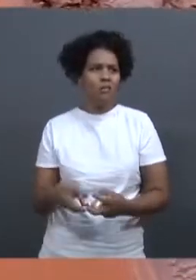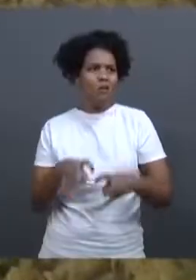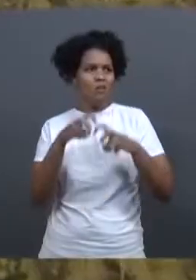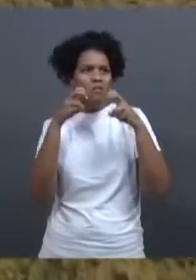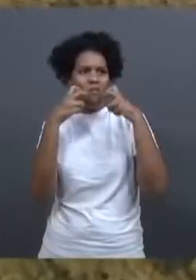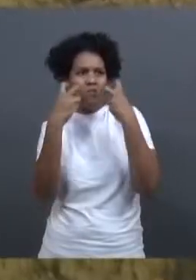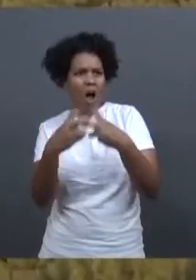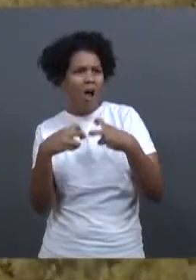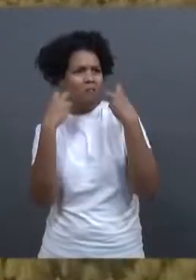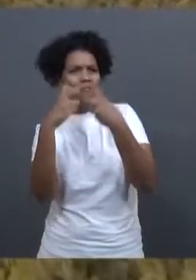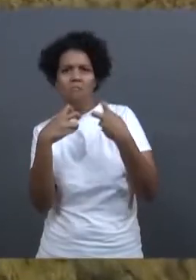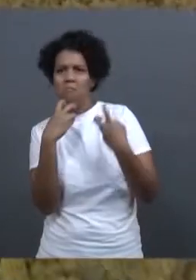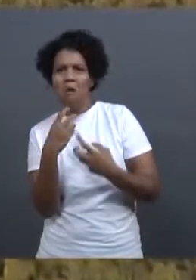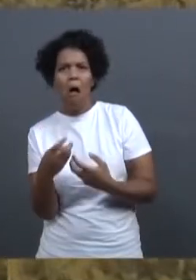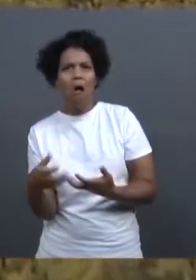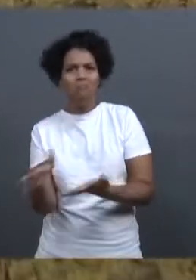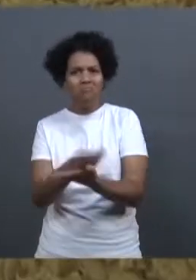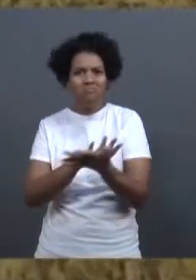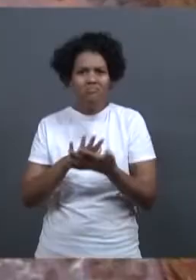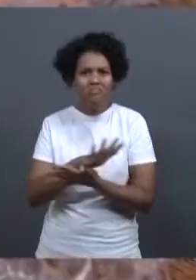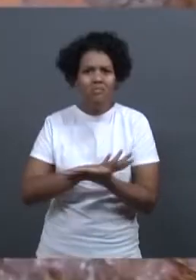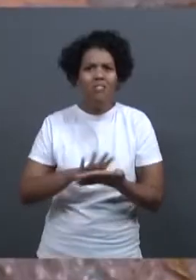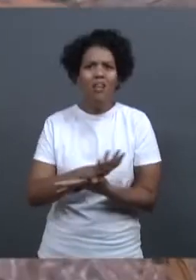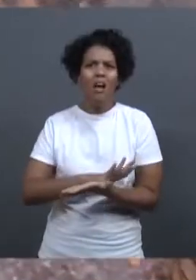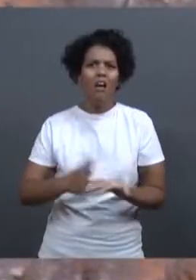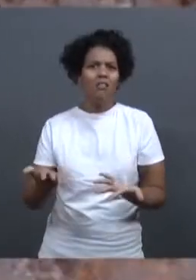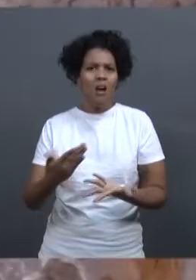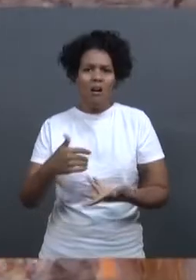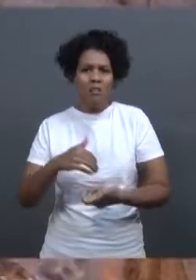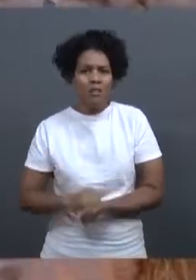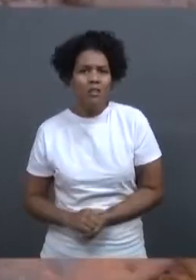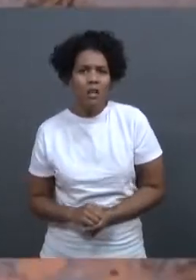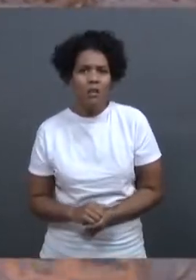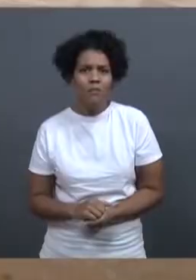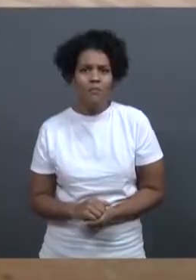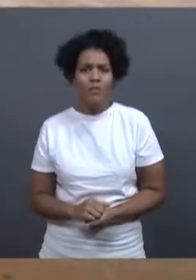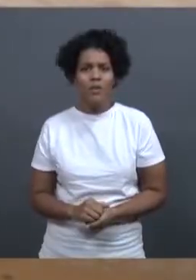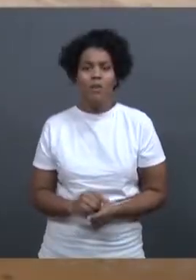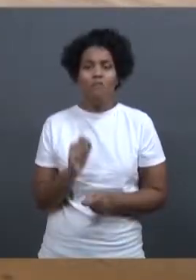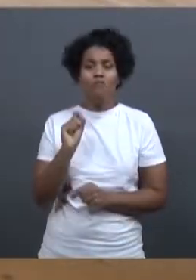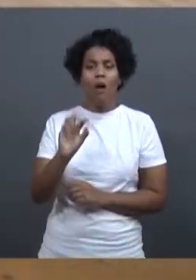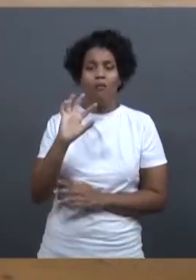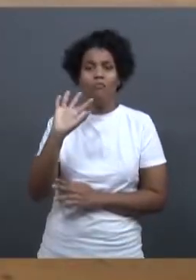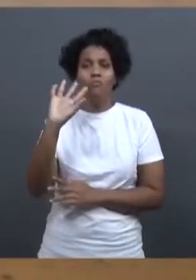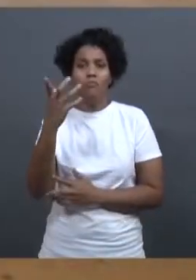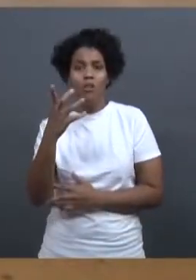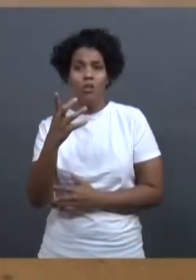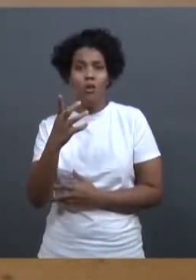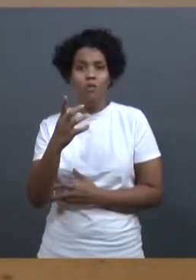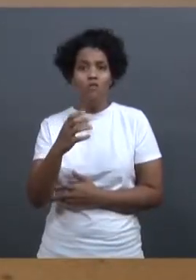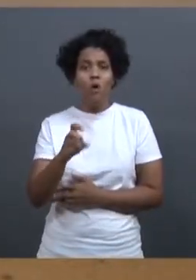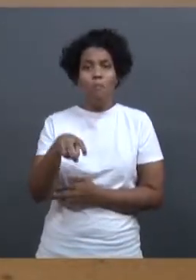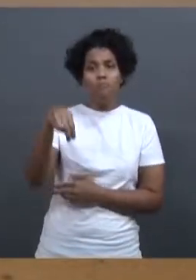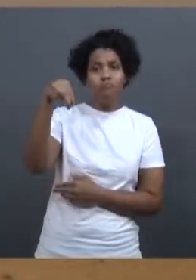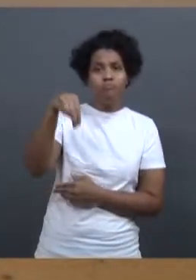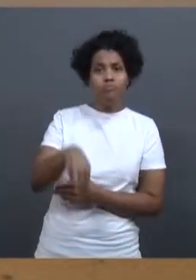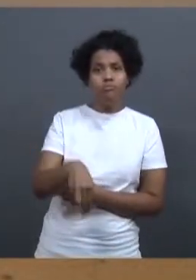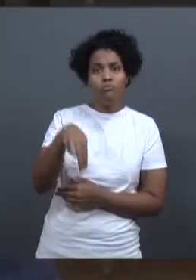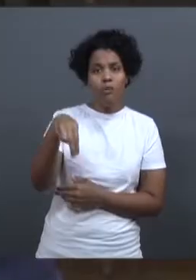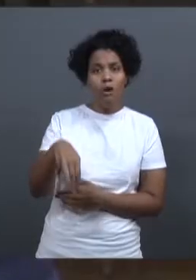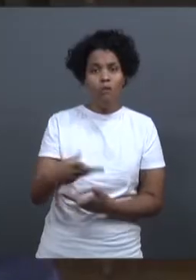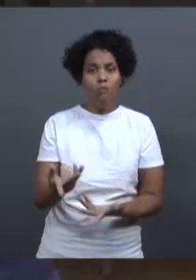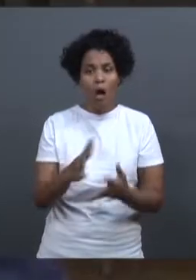40 milhões de metros públicos desceram o Rio Doce e correram para o norte, em direção à Bahia, e para o sul, em direção à Vitória.